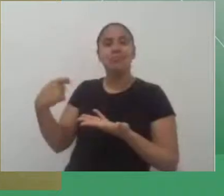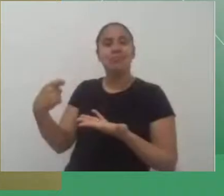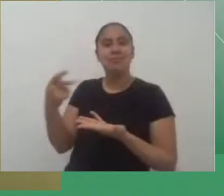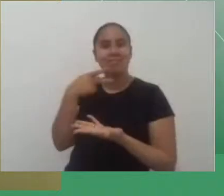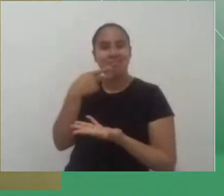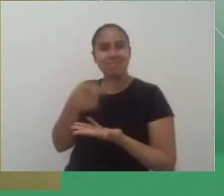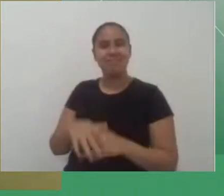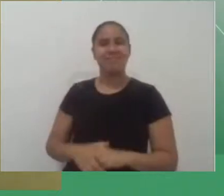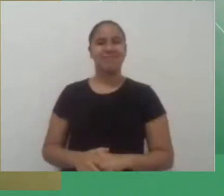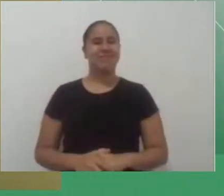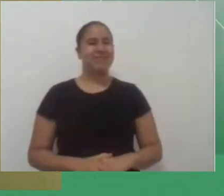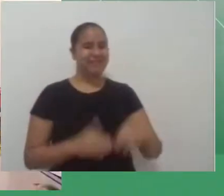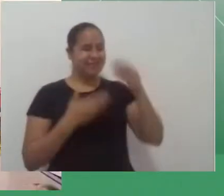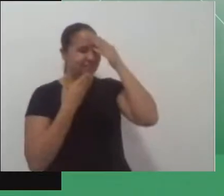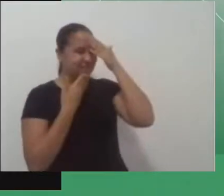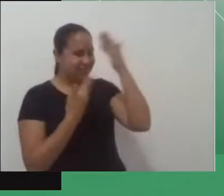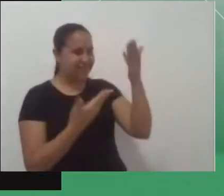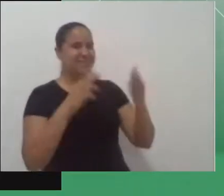Obrigada, Romero.